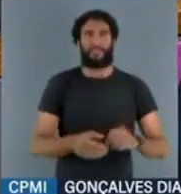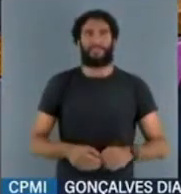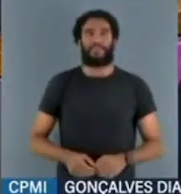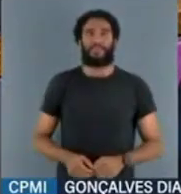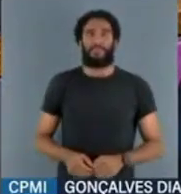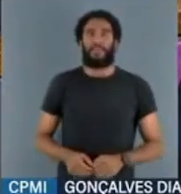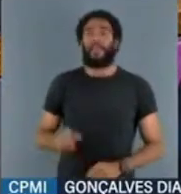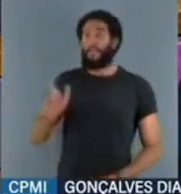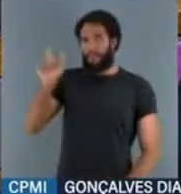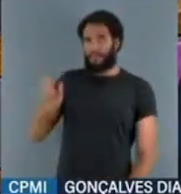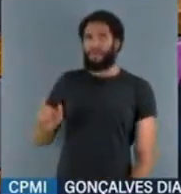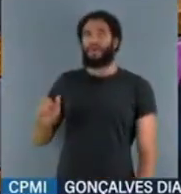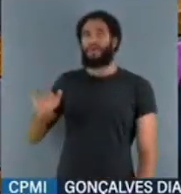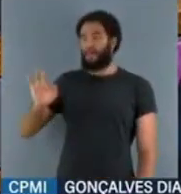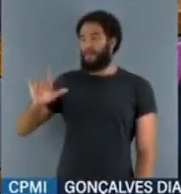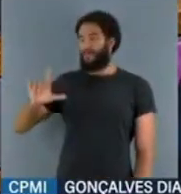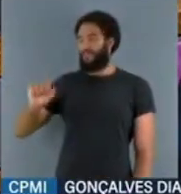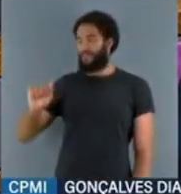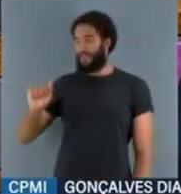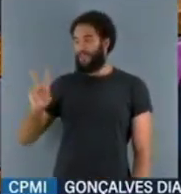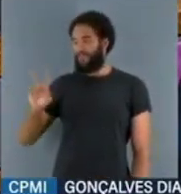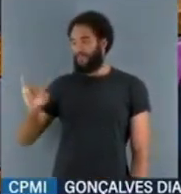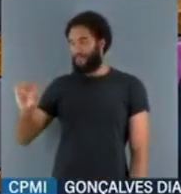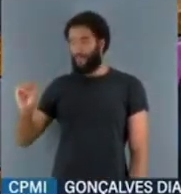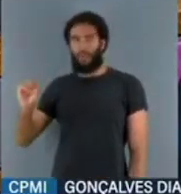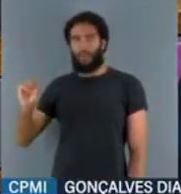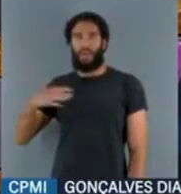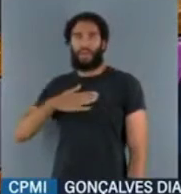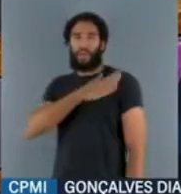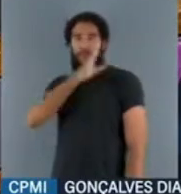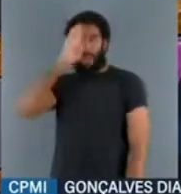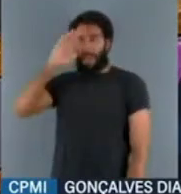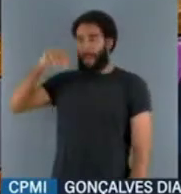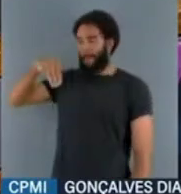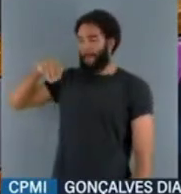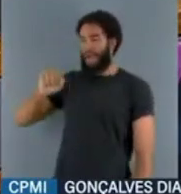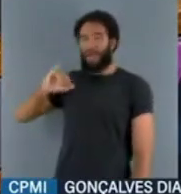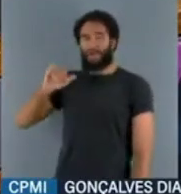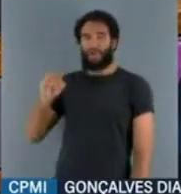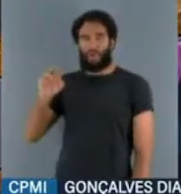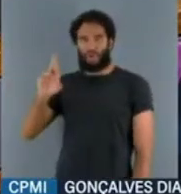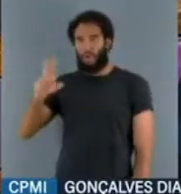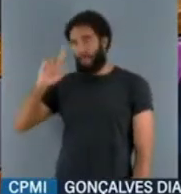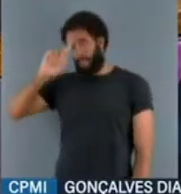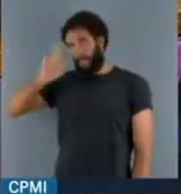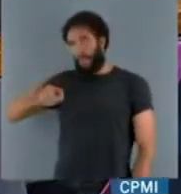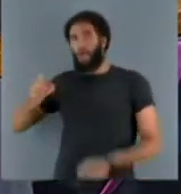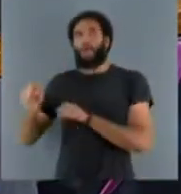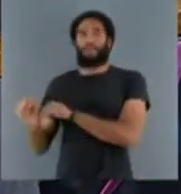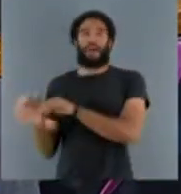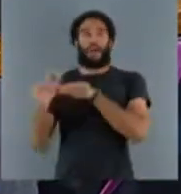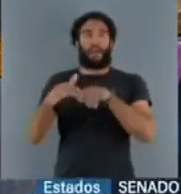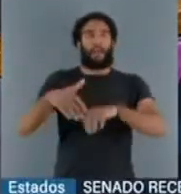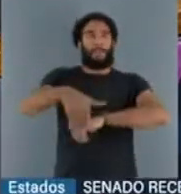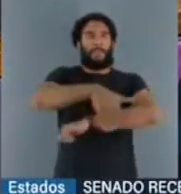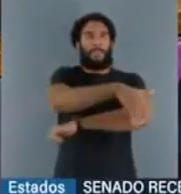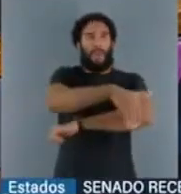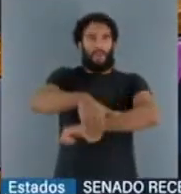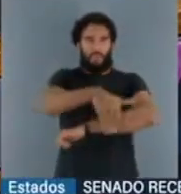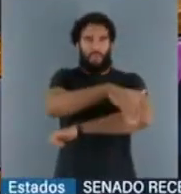seu comandado, porque ele era major, que foi colocado nas ruas para operar a EPM,